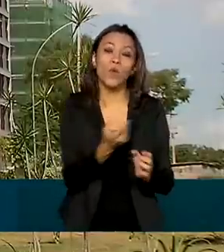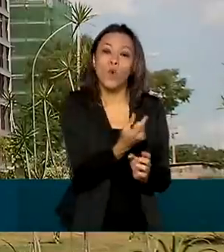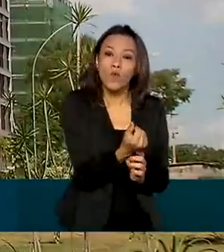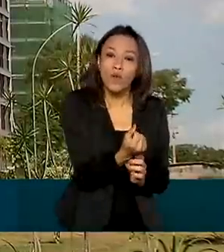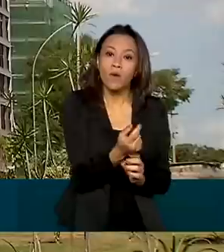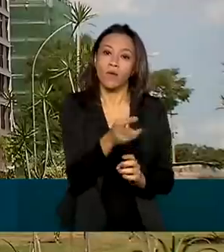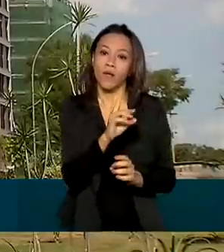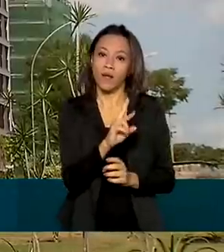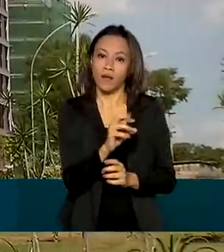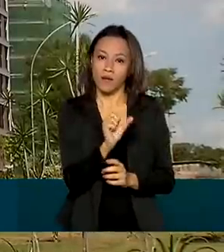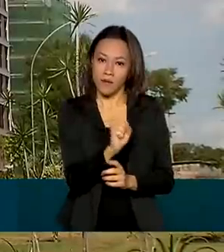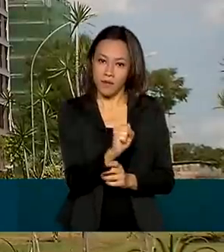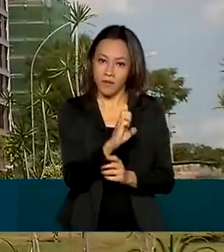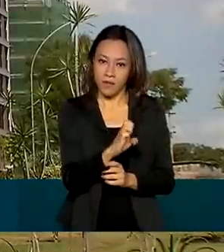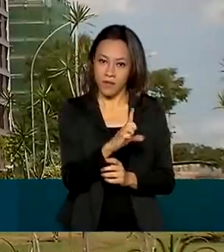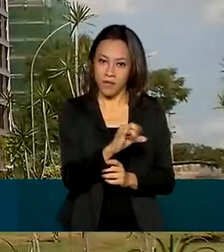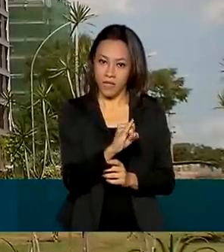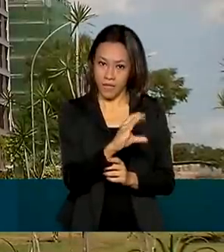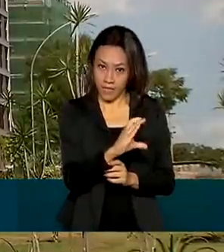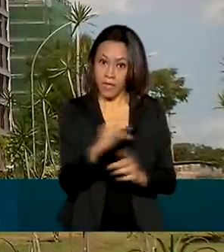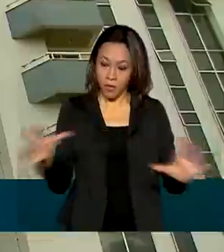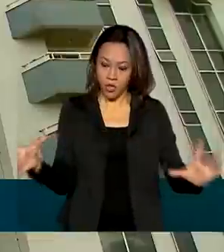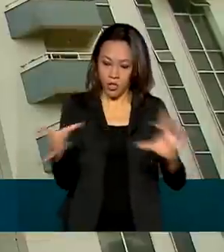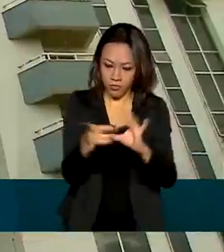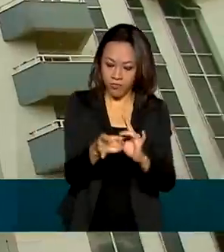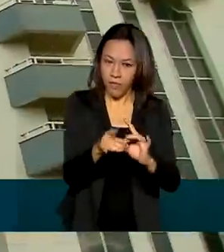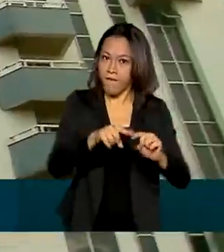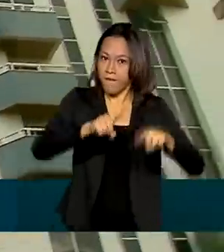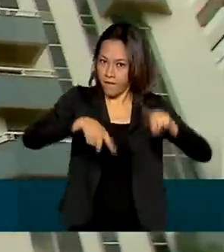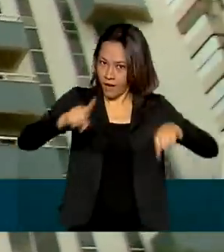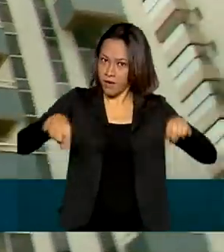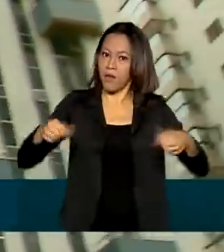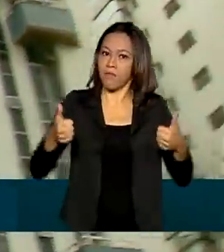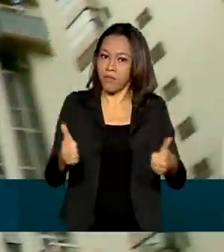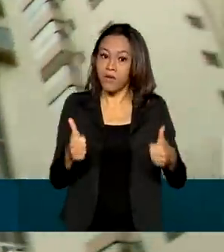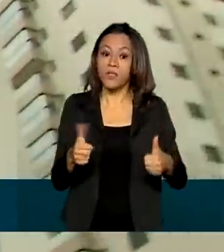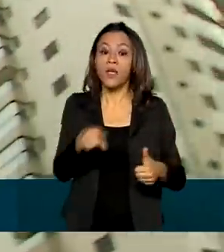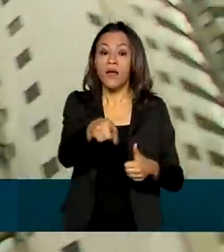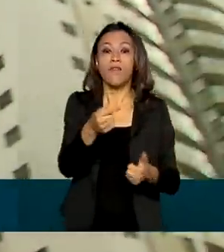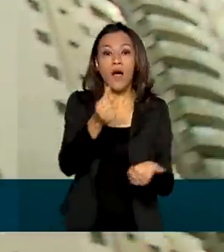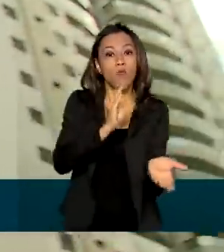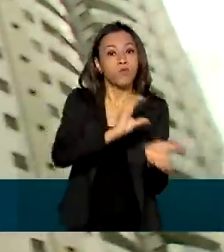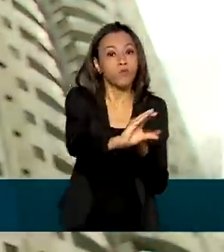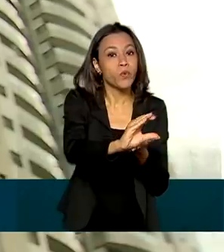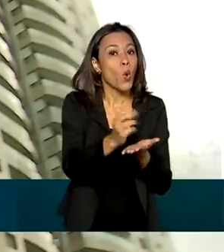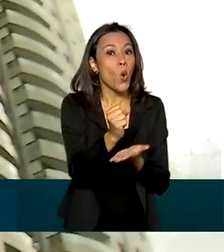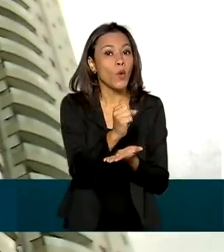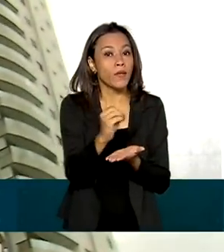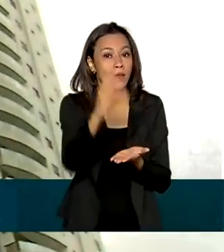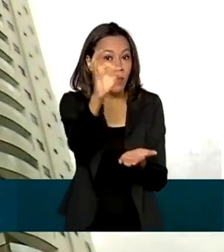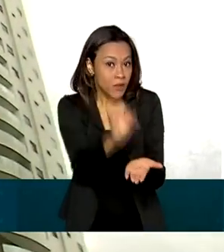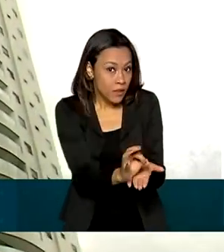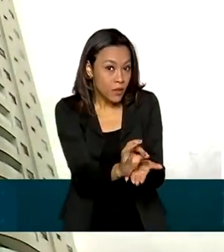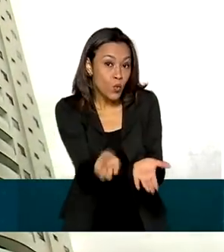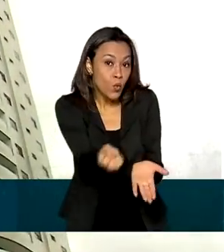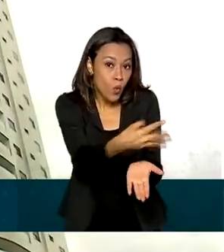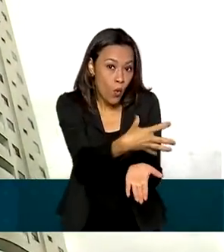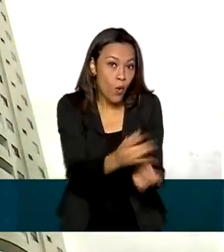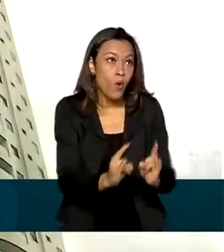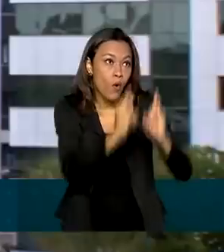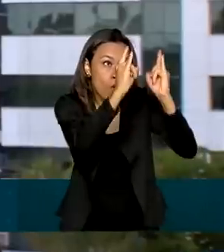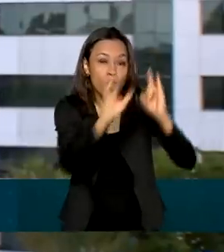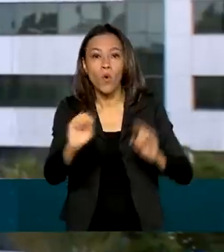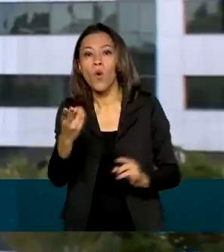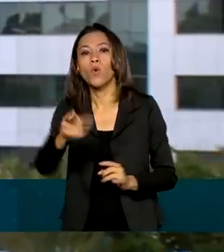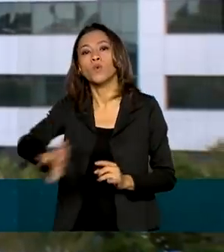pode variar junto com ela. A Caixa vai financiar até 80% do valor do imóvel novo ou usado por até